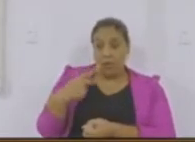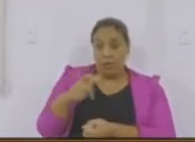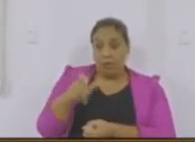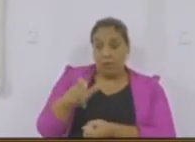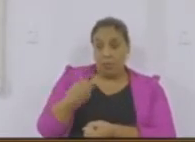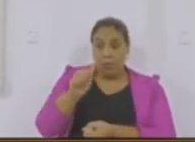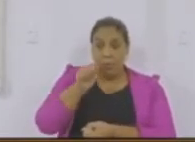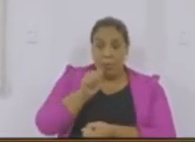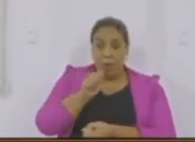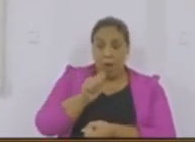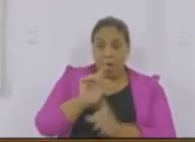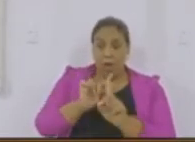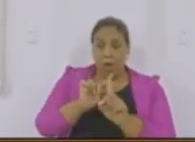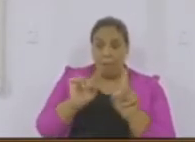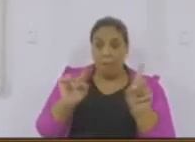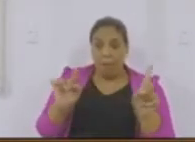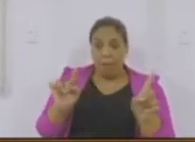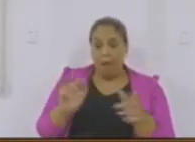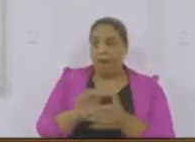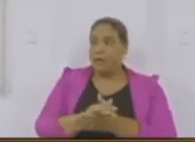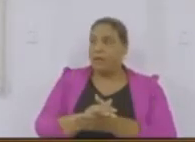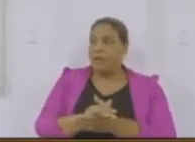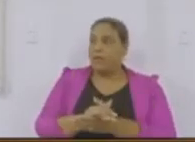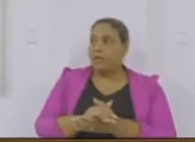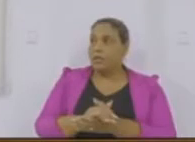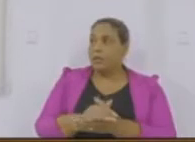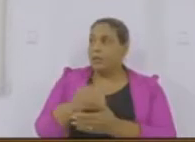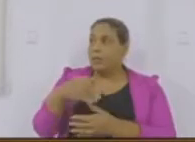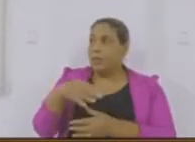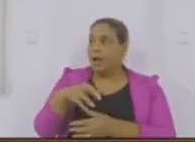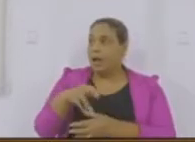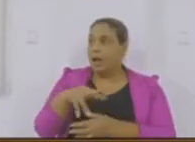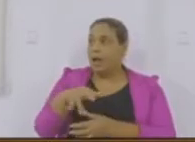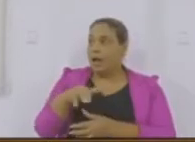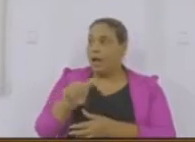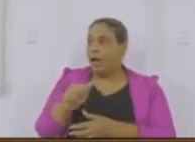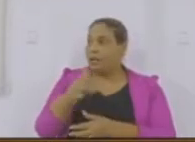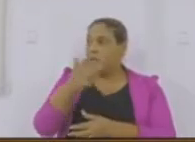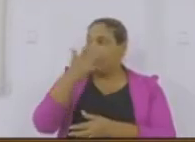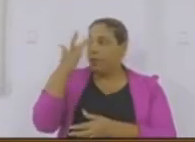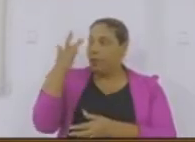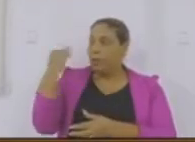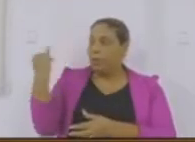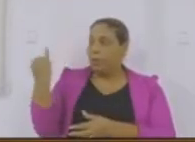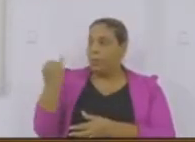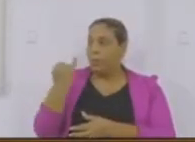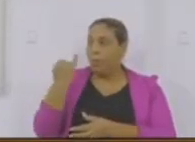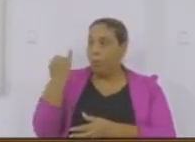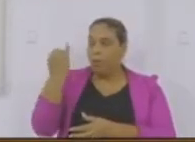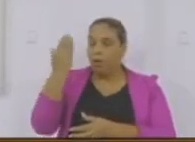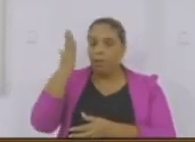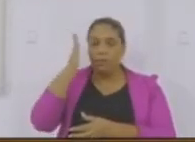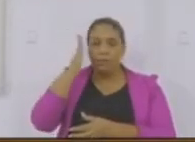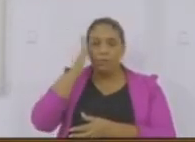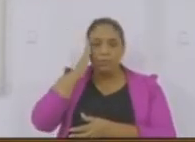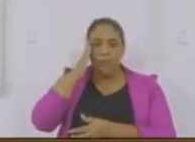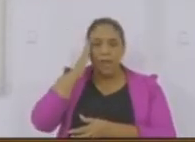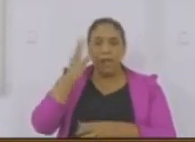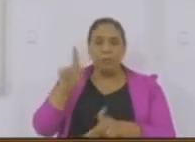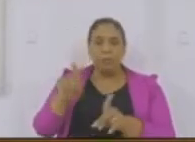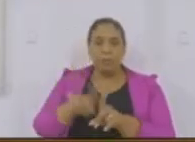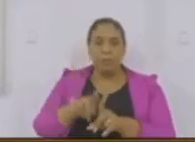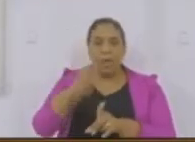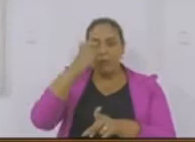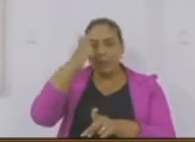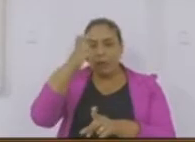também é uma pessoa excelente que possa também estar como presidente, tem cabareto para isso, sendo